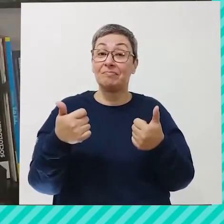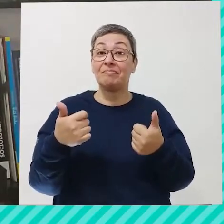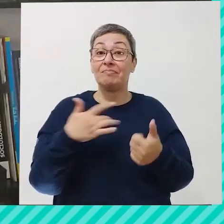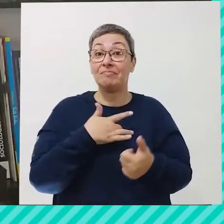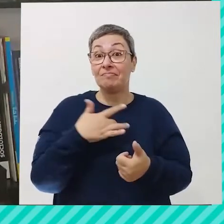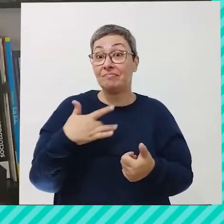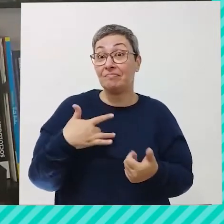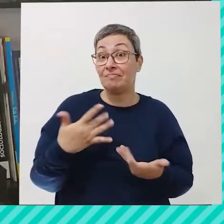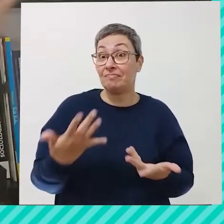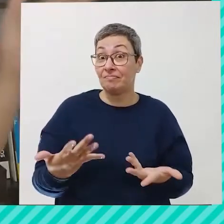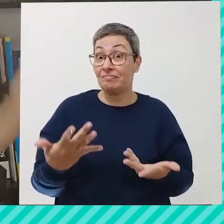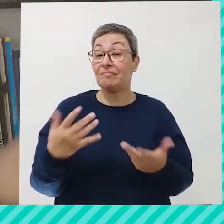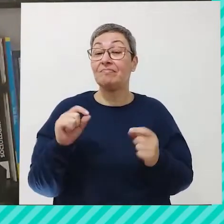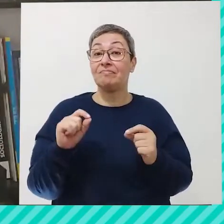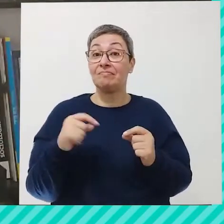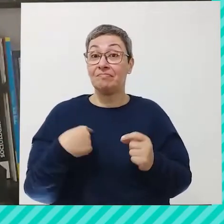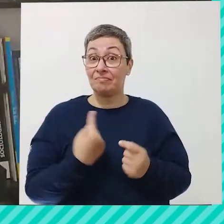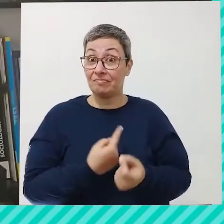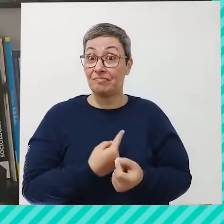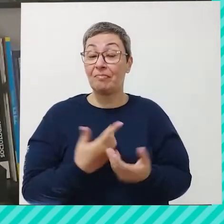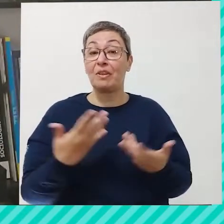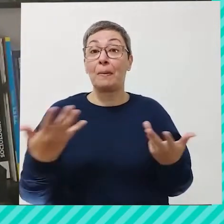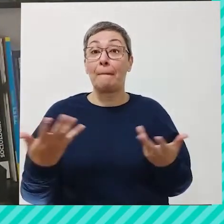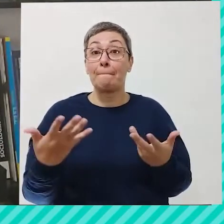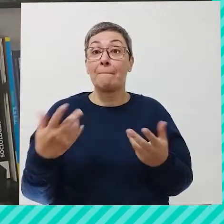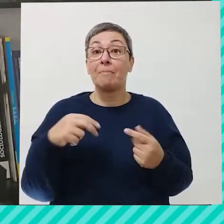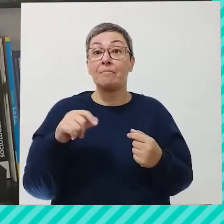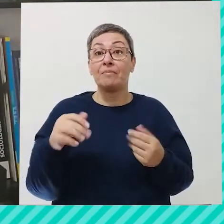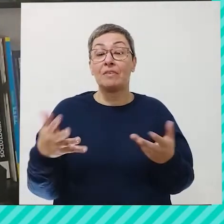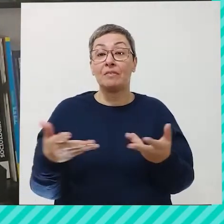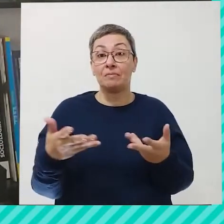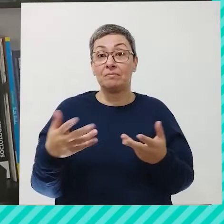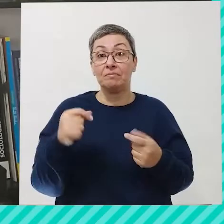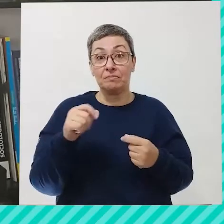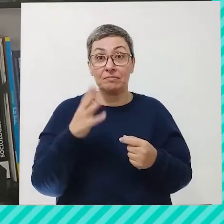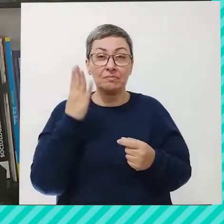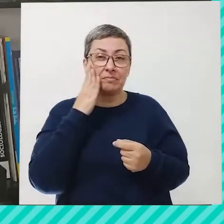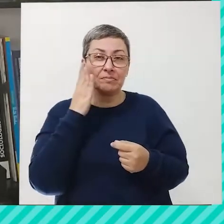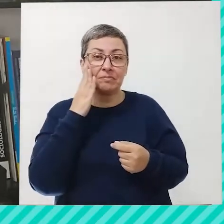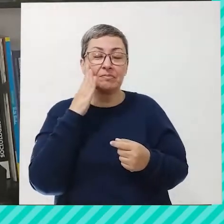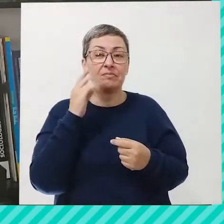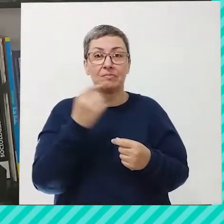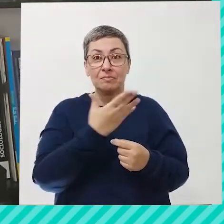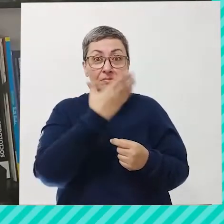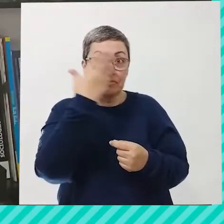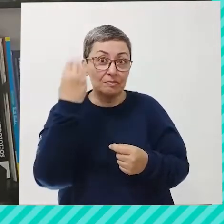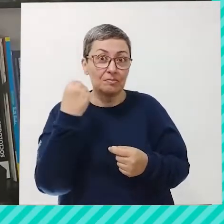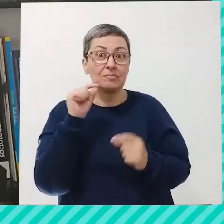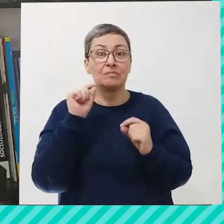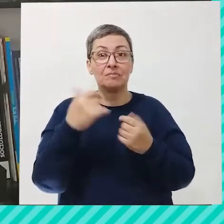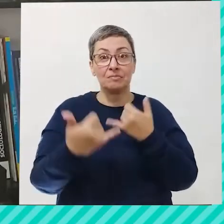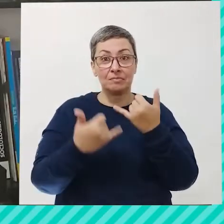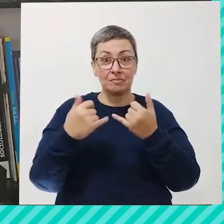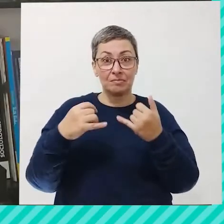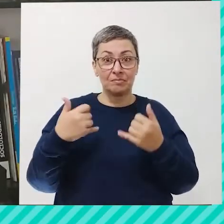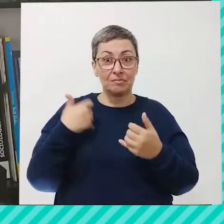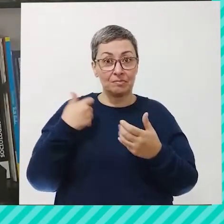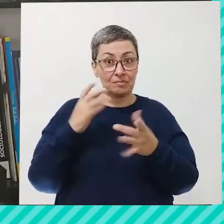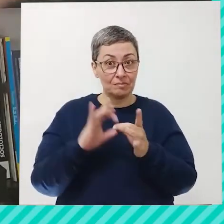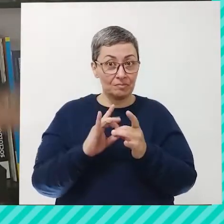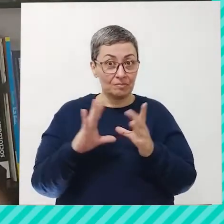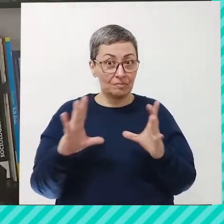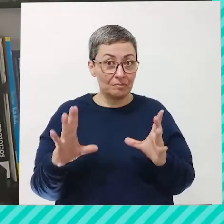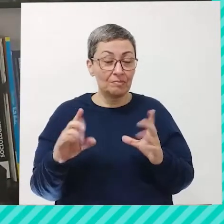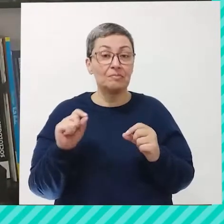sua saúde, para a saúde da gente aí. Então, agora que vocês já sabem, não se esqueçam, tá? Que brincar é para todas as idades,